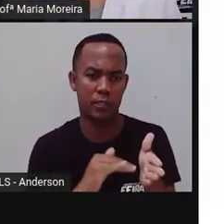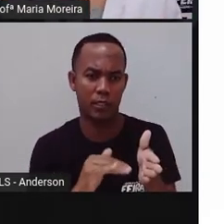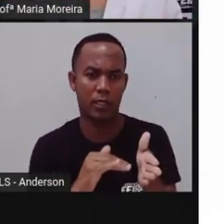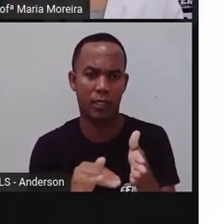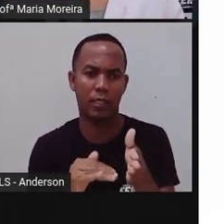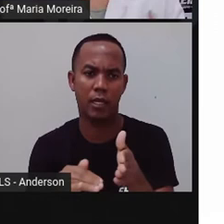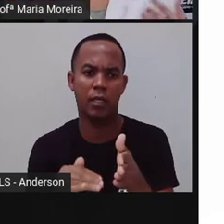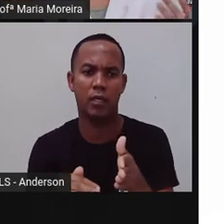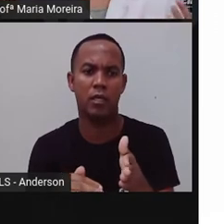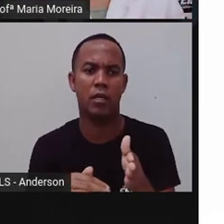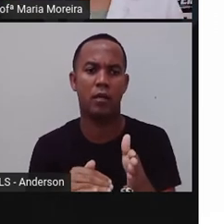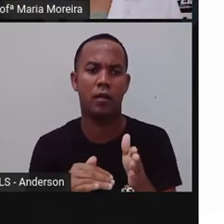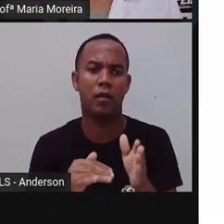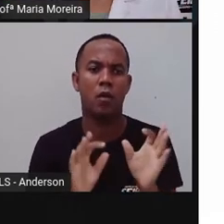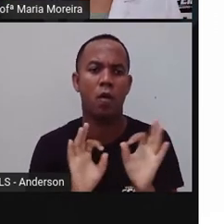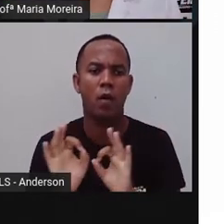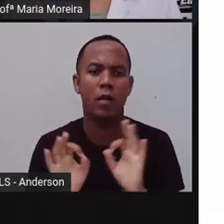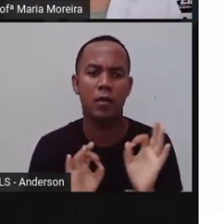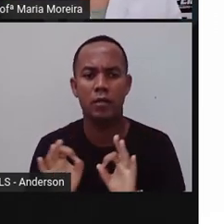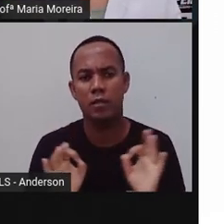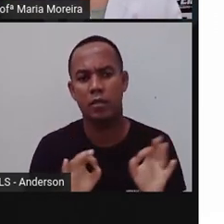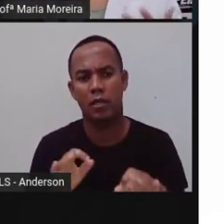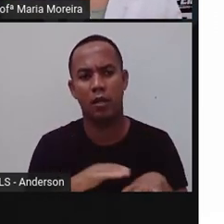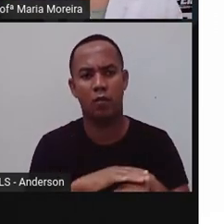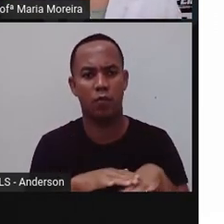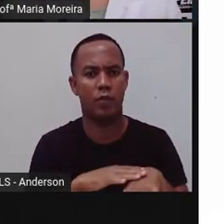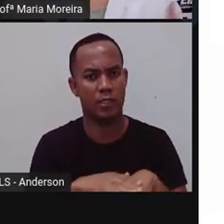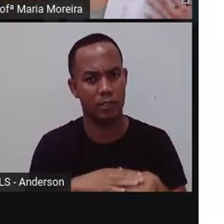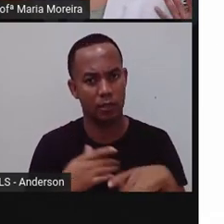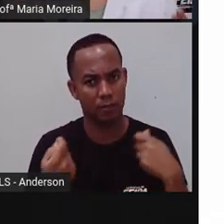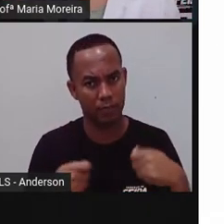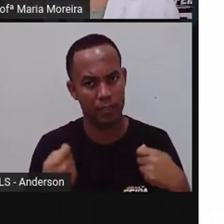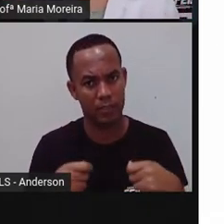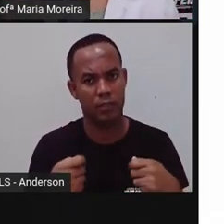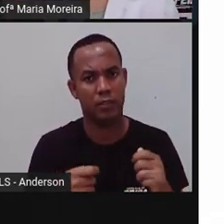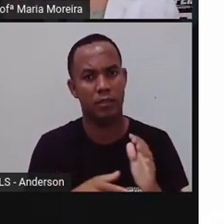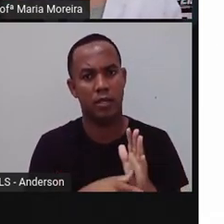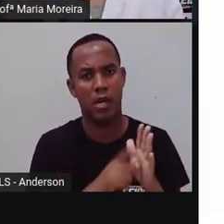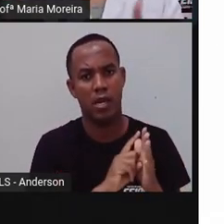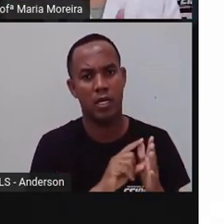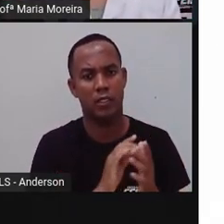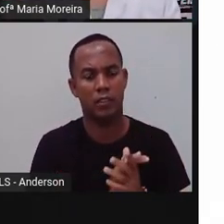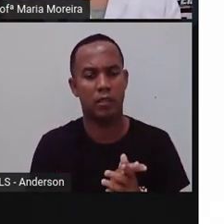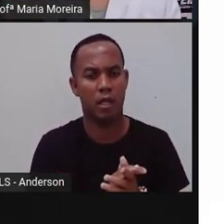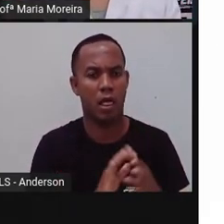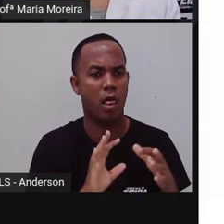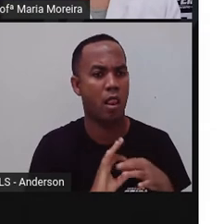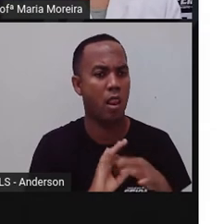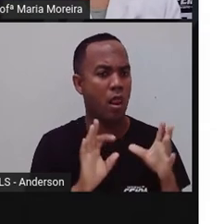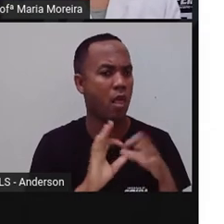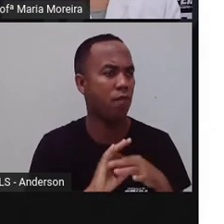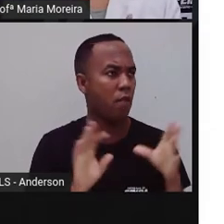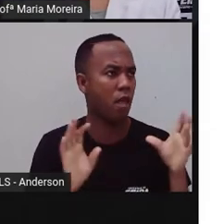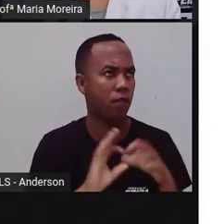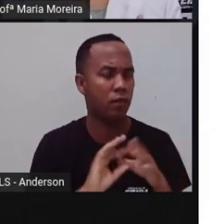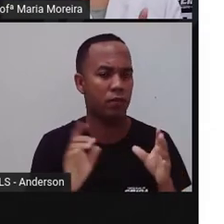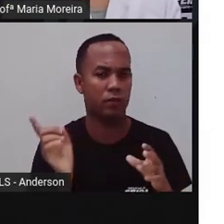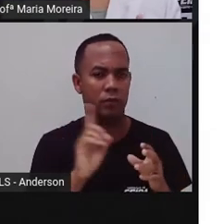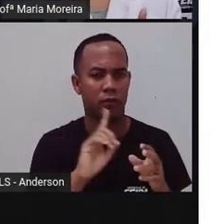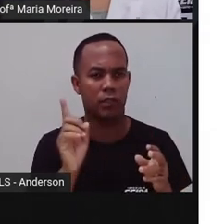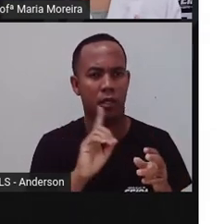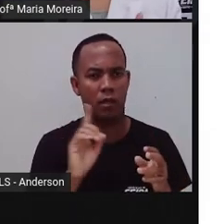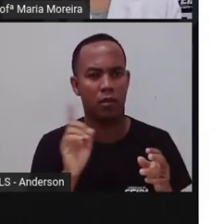Porque mesmo a cidade, né? Contendo aí vários espaços públicos, esses espaços públicos, eles precisam ser